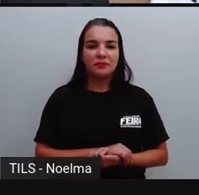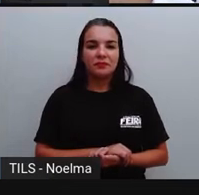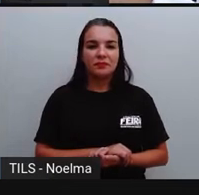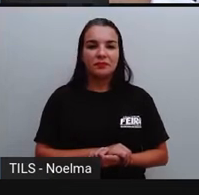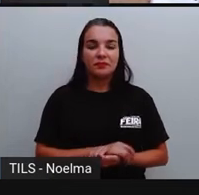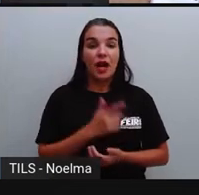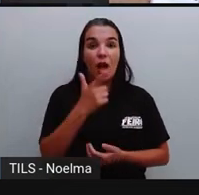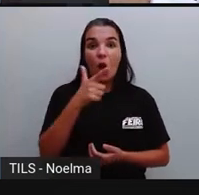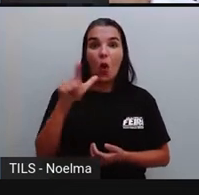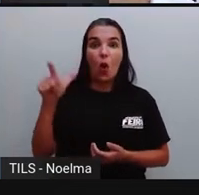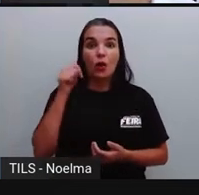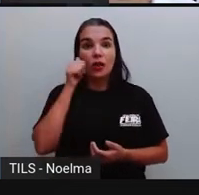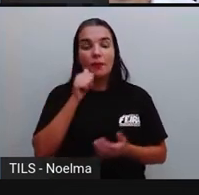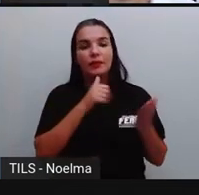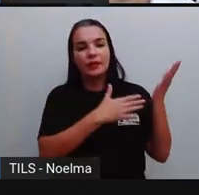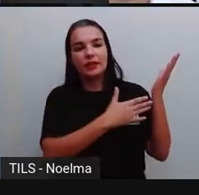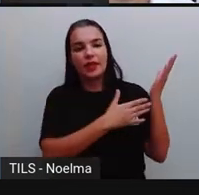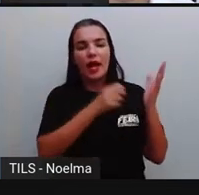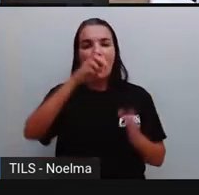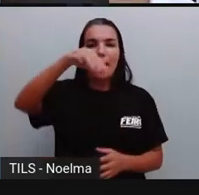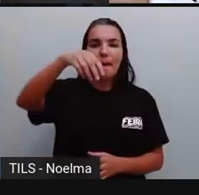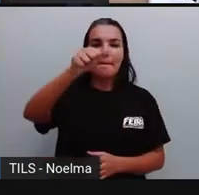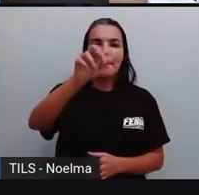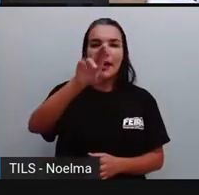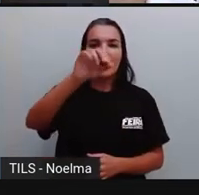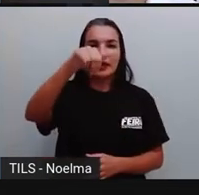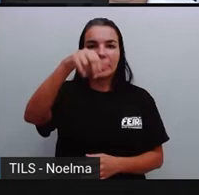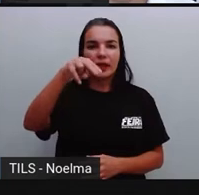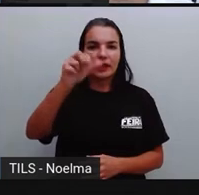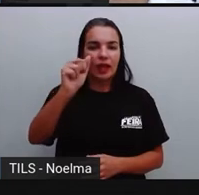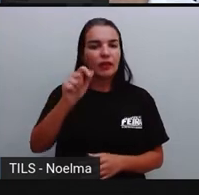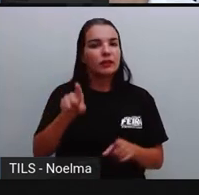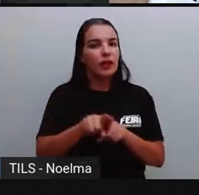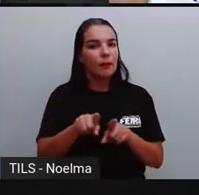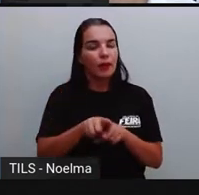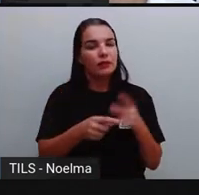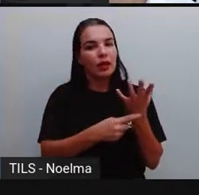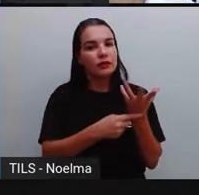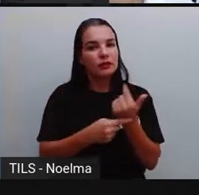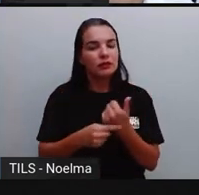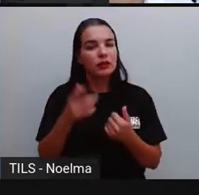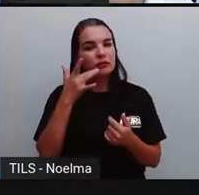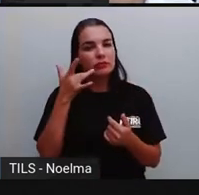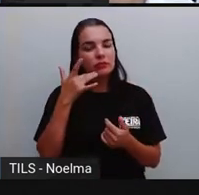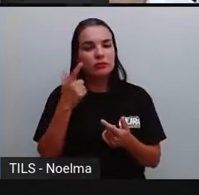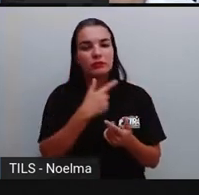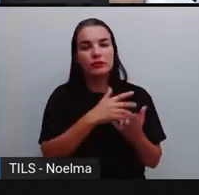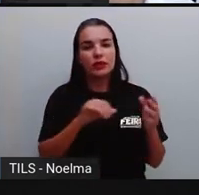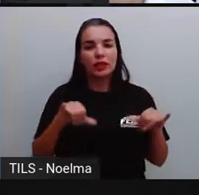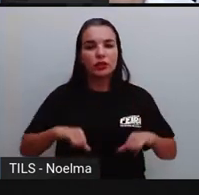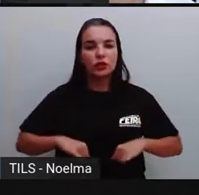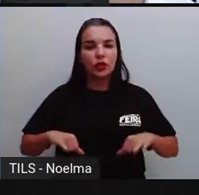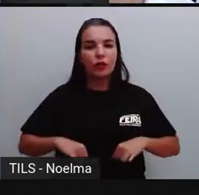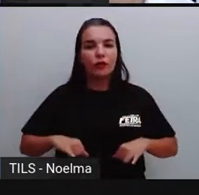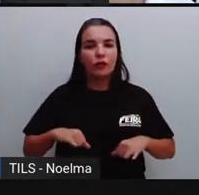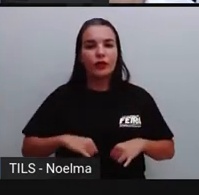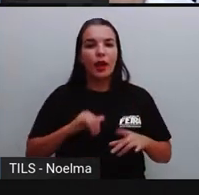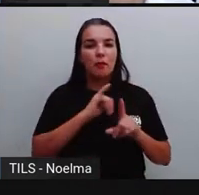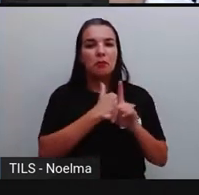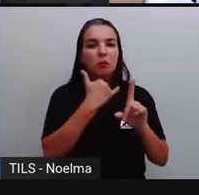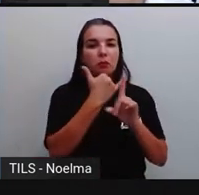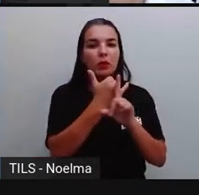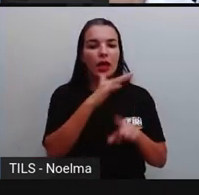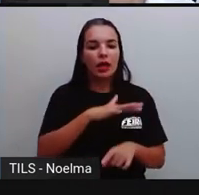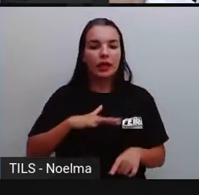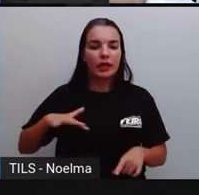Olha lá, Marina Rubarbosa, que é atriz, e ela sofria, né, bullying quando era criança